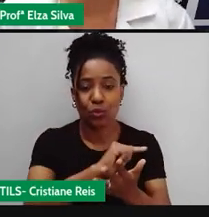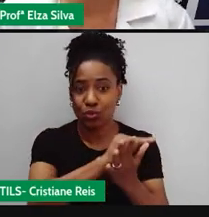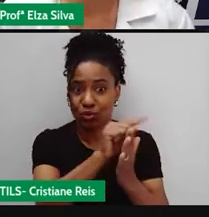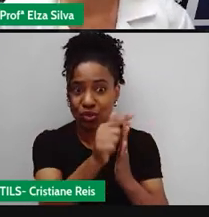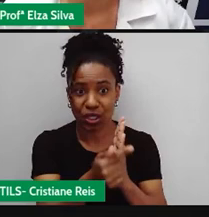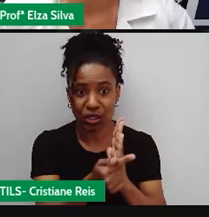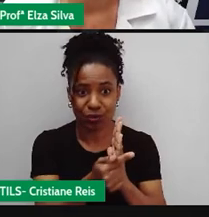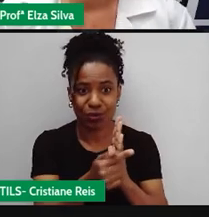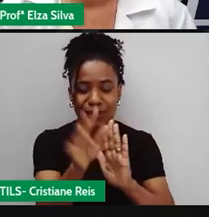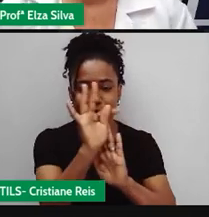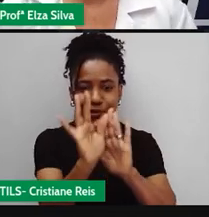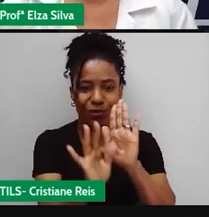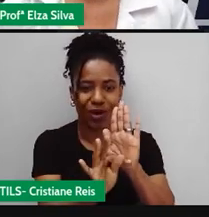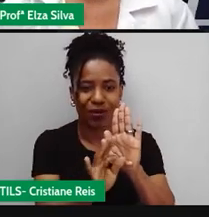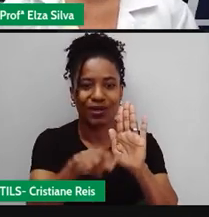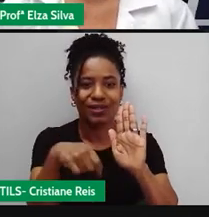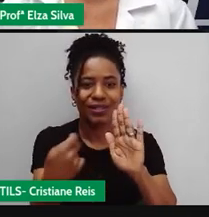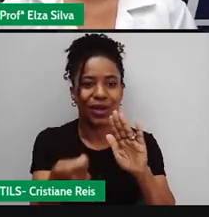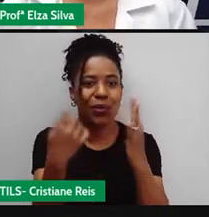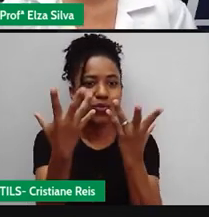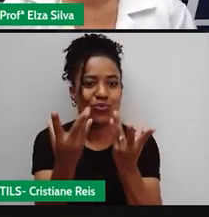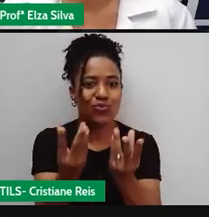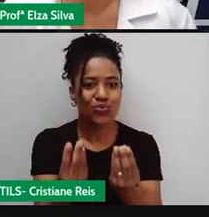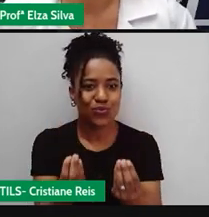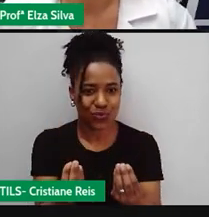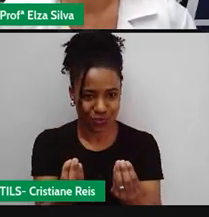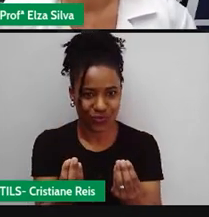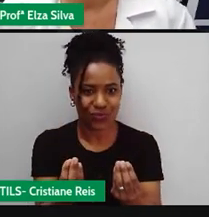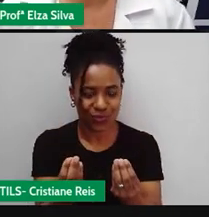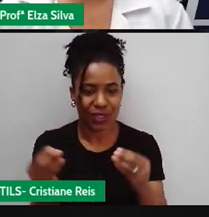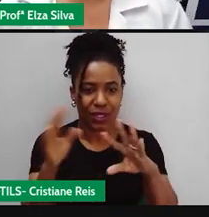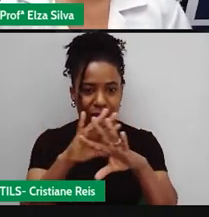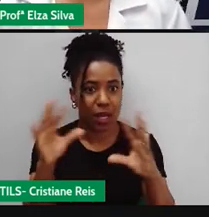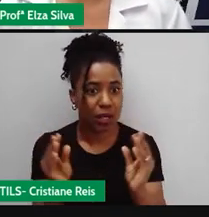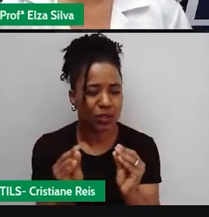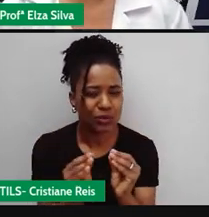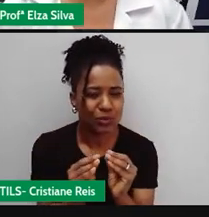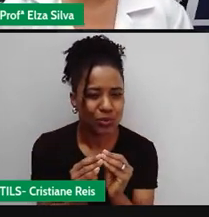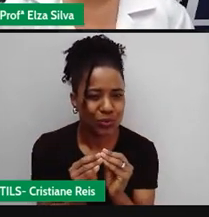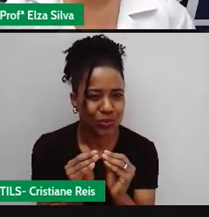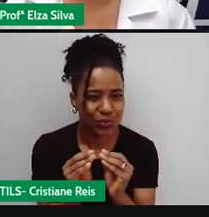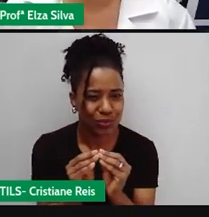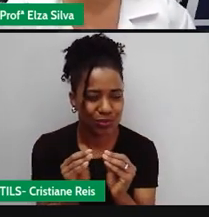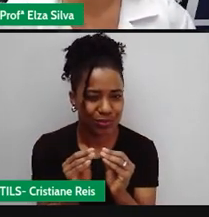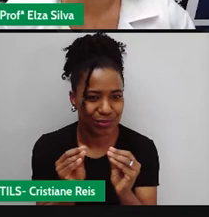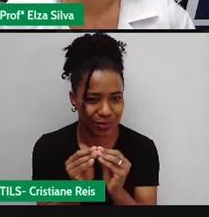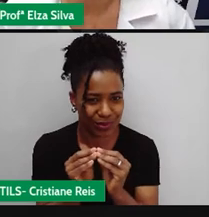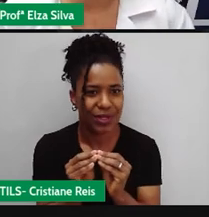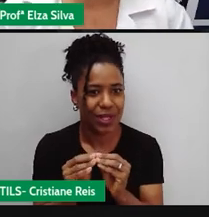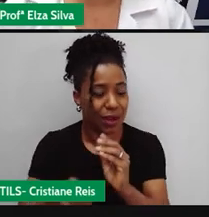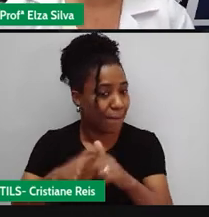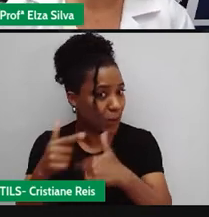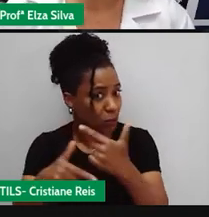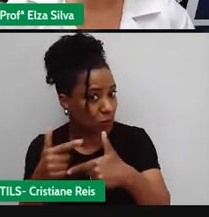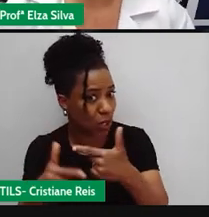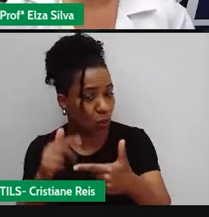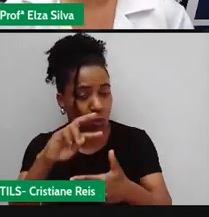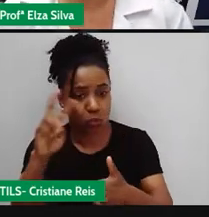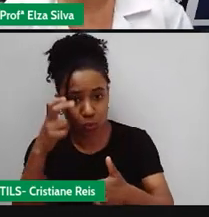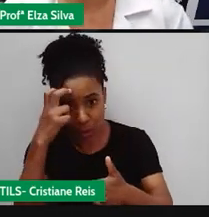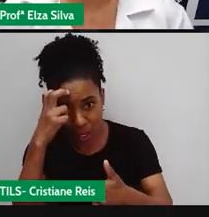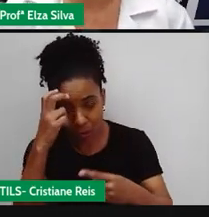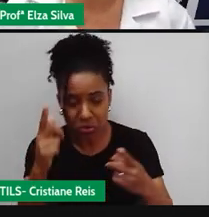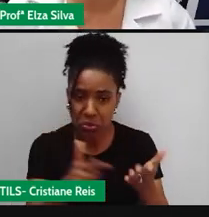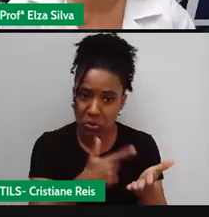sinopse Ele é um gênero textual Resumido Que nos conta Sobre uma produção cultural Que pode ser um filme